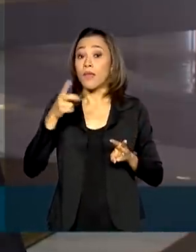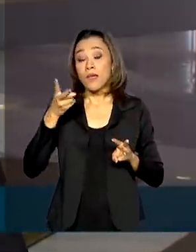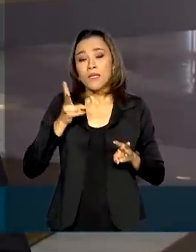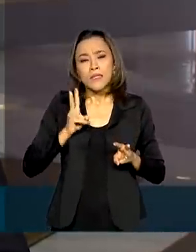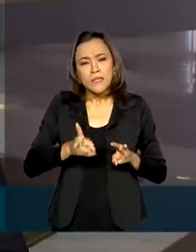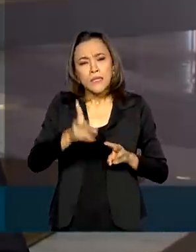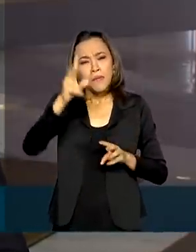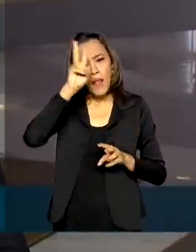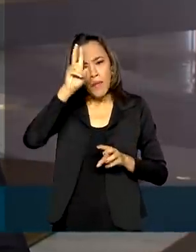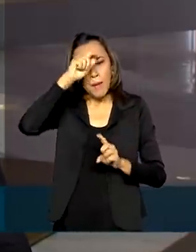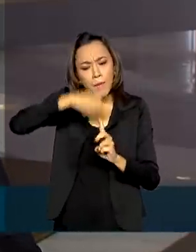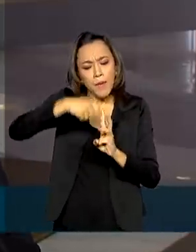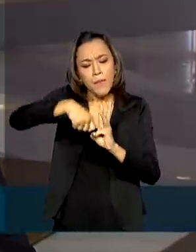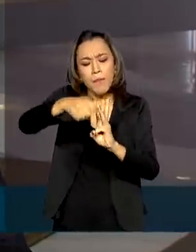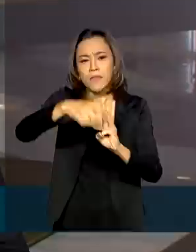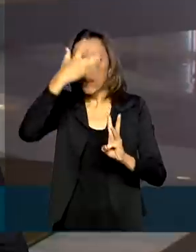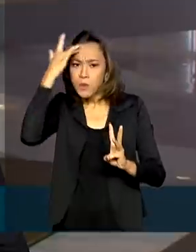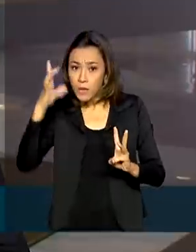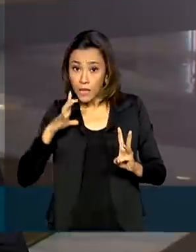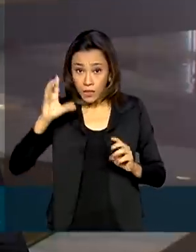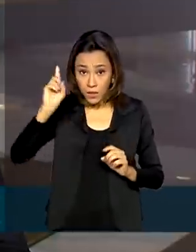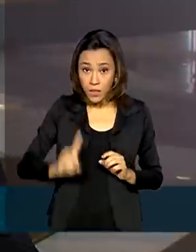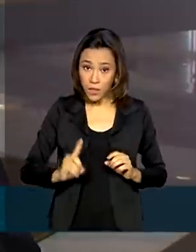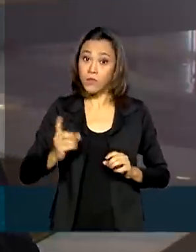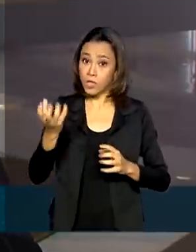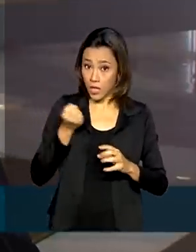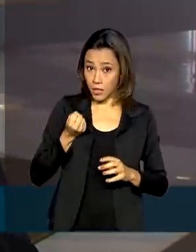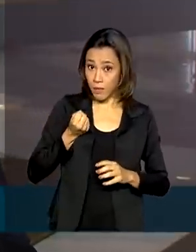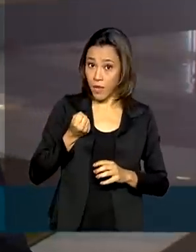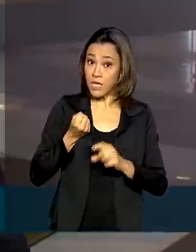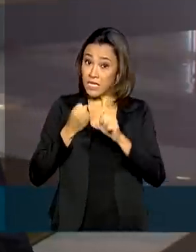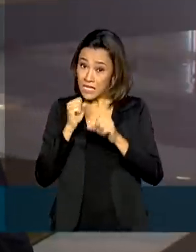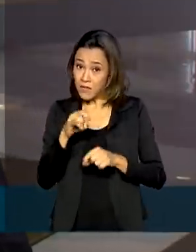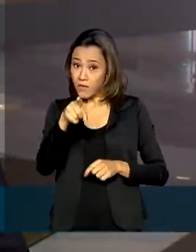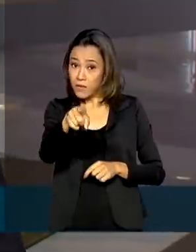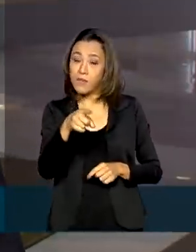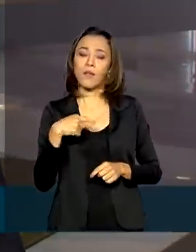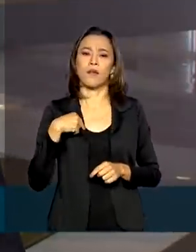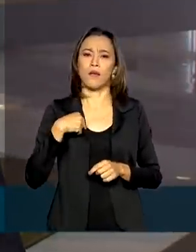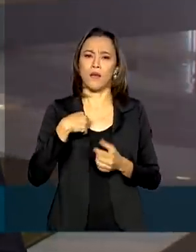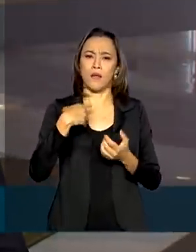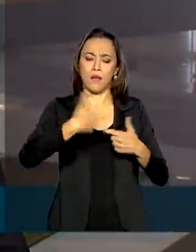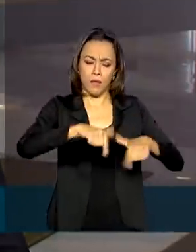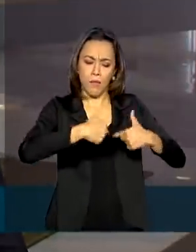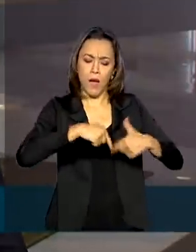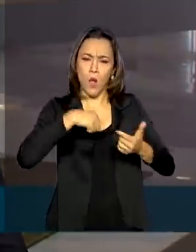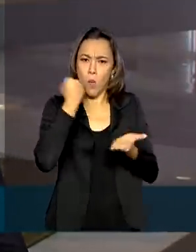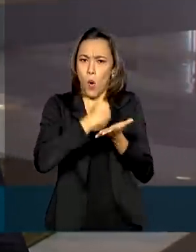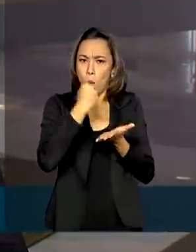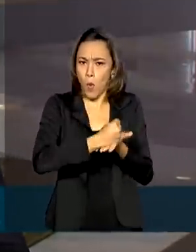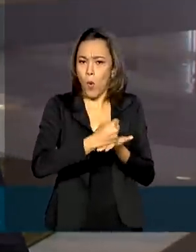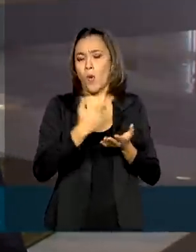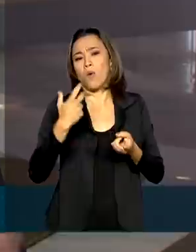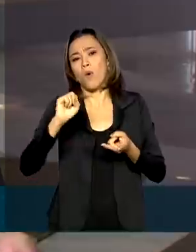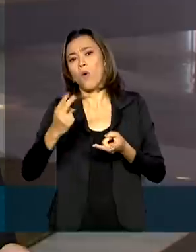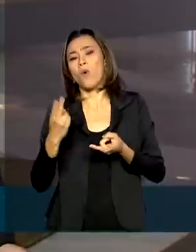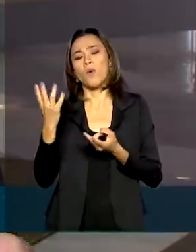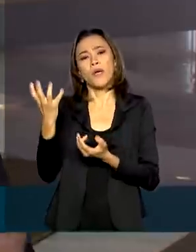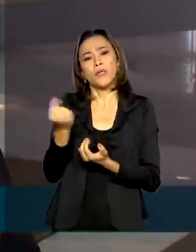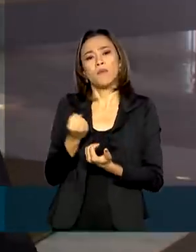federal avalia se a pessoa ainda tem direito a receber a parcela. Se você passou a trabalhar de carteira assinada ou receber algum benefício